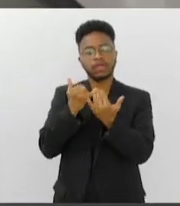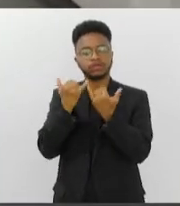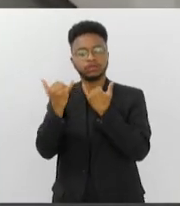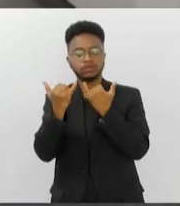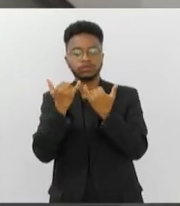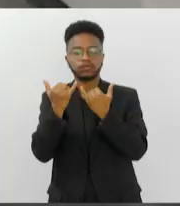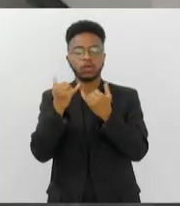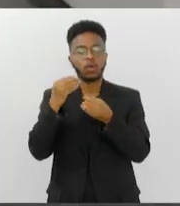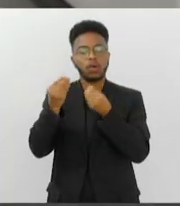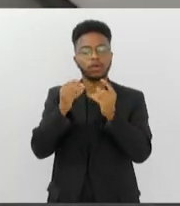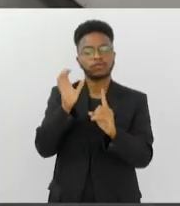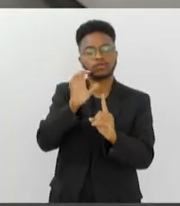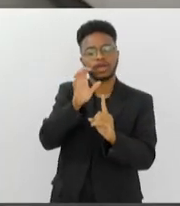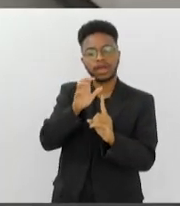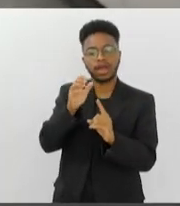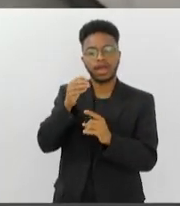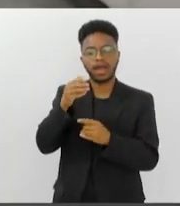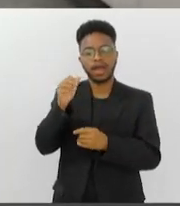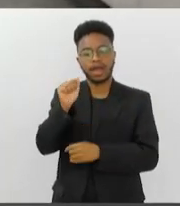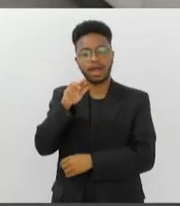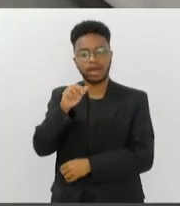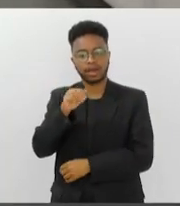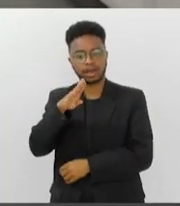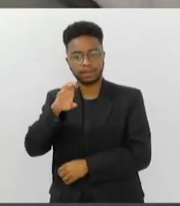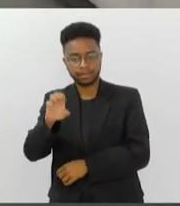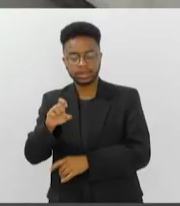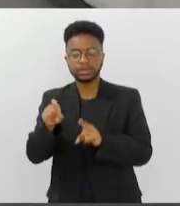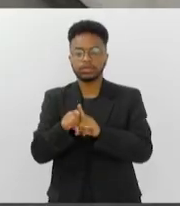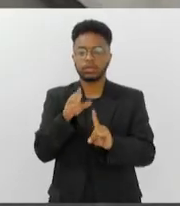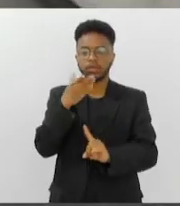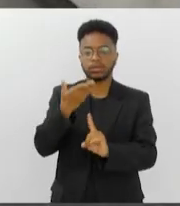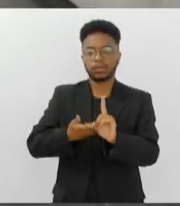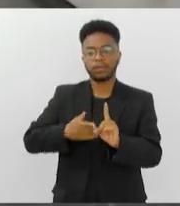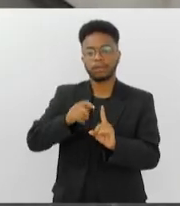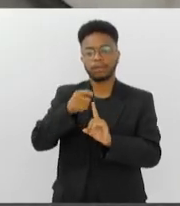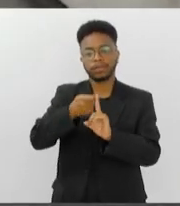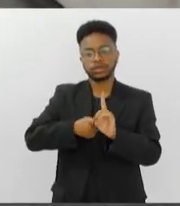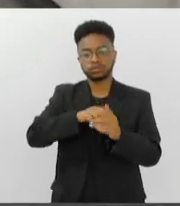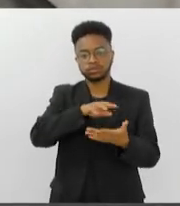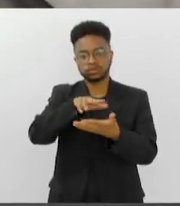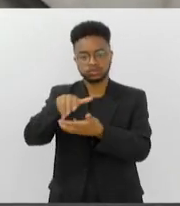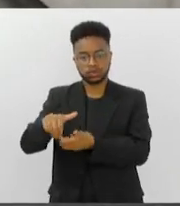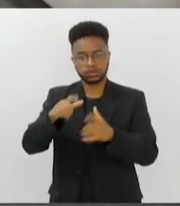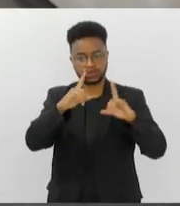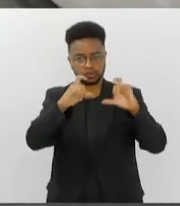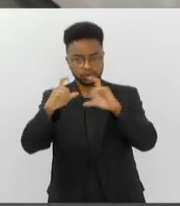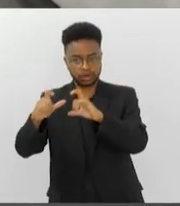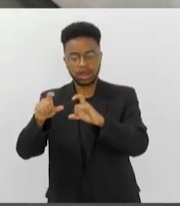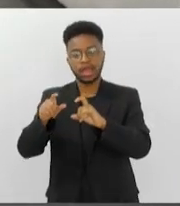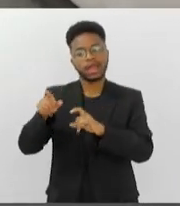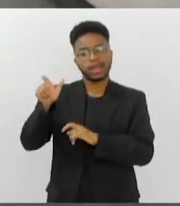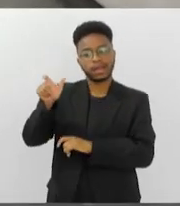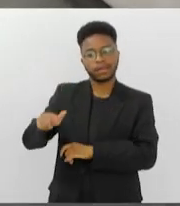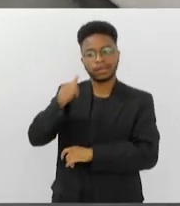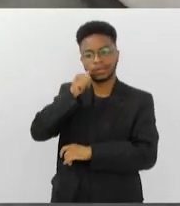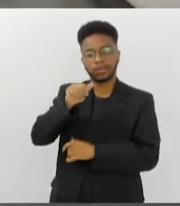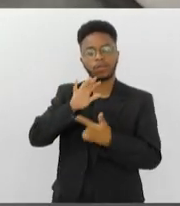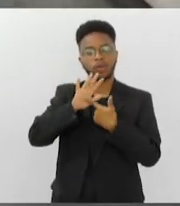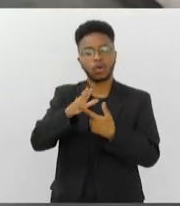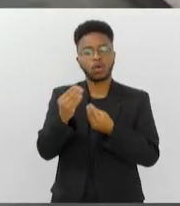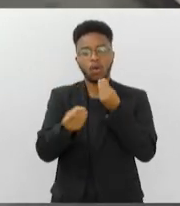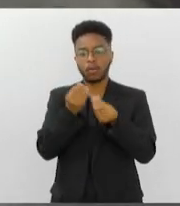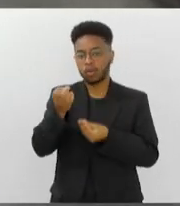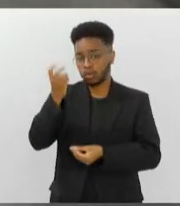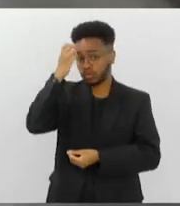de Zina Cozói, em homenagem ao mês mundial da fotografia. A fotógrafa retrata a multifacetada cultura marroquina